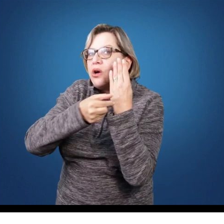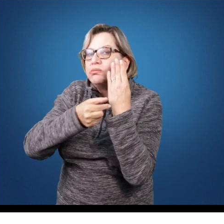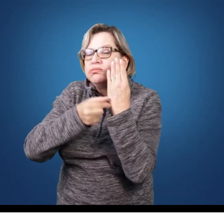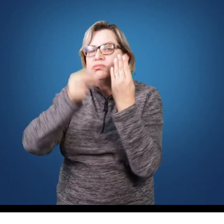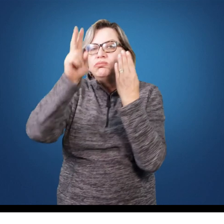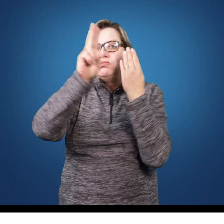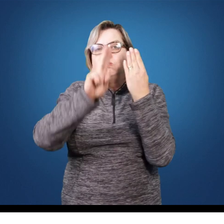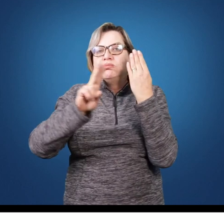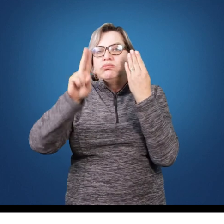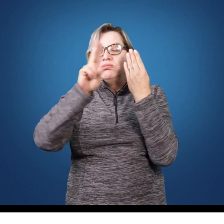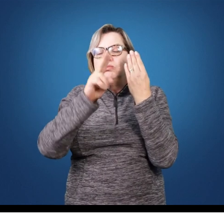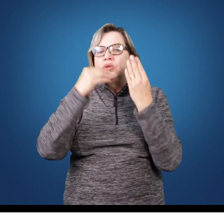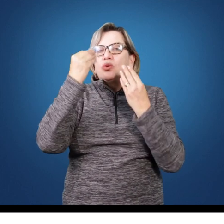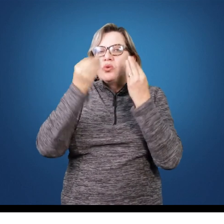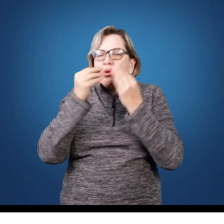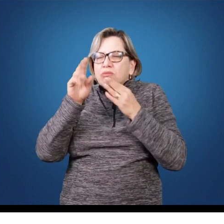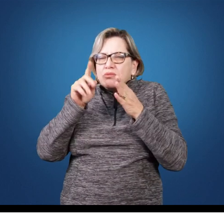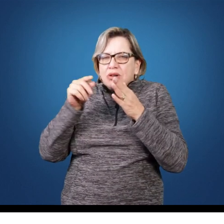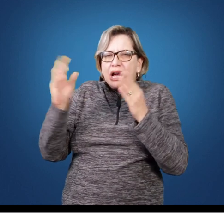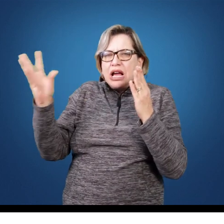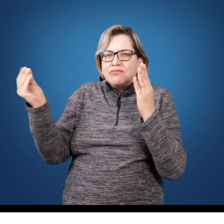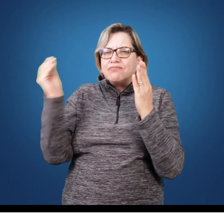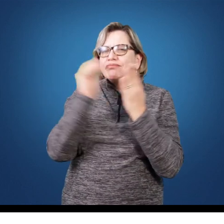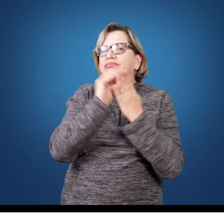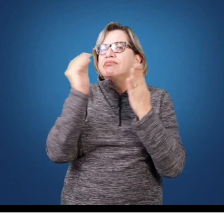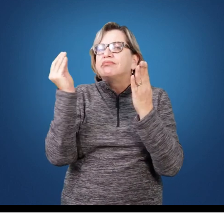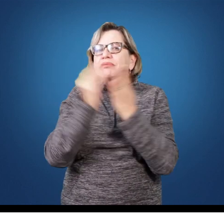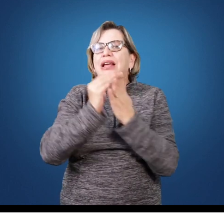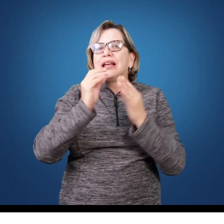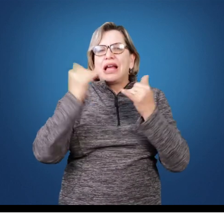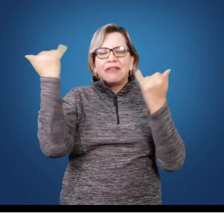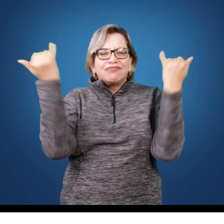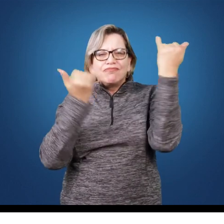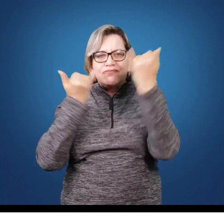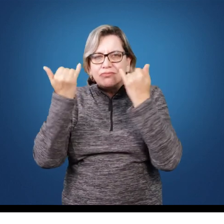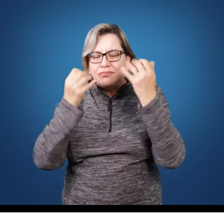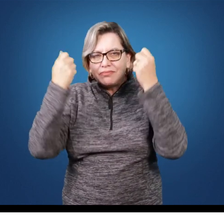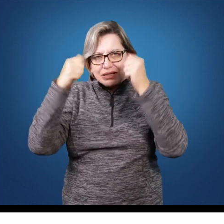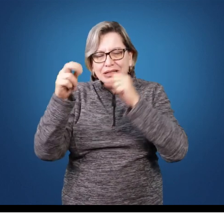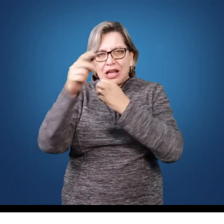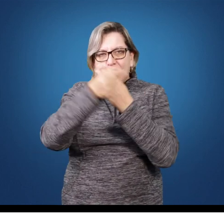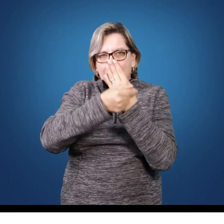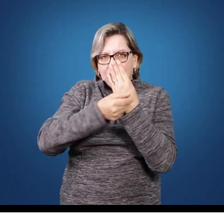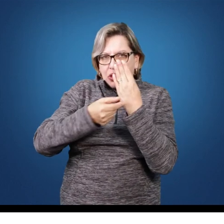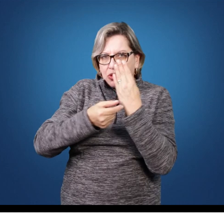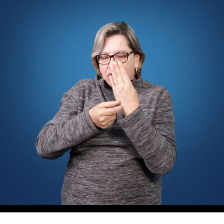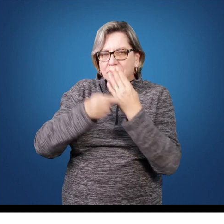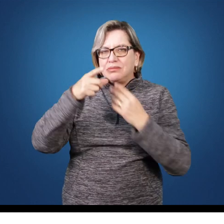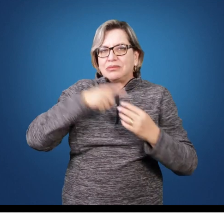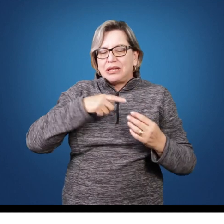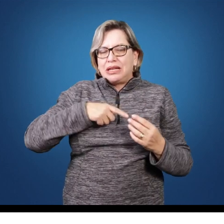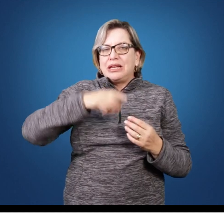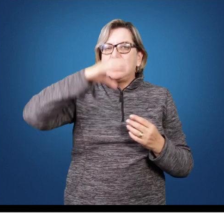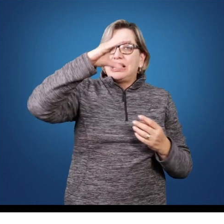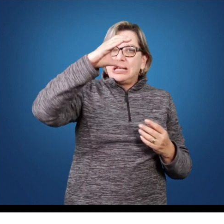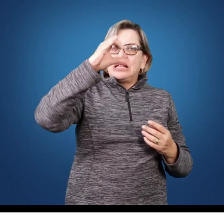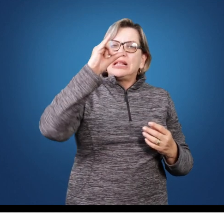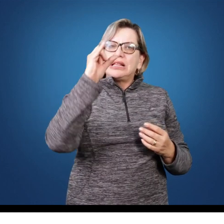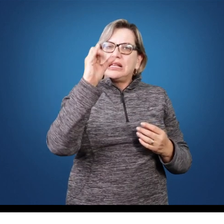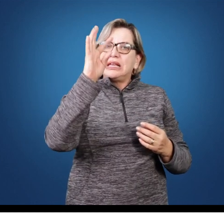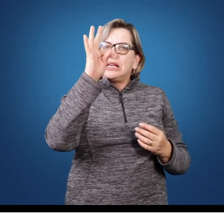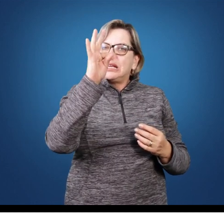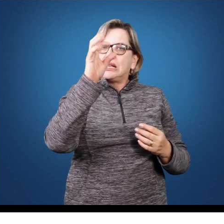citar da onde ele tirou aquela informação. De uma maneira direta, que chamamos de citação direta.